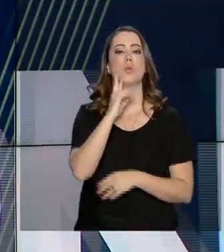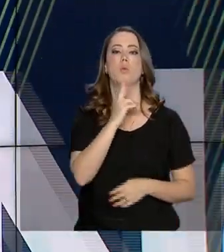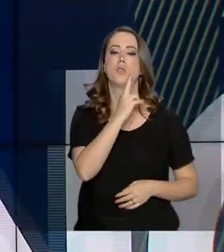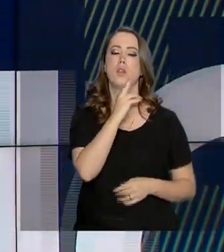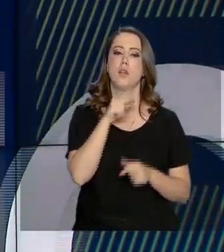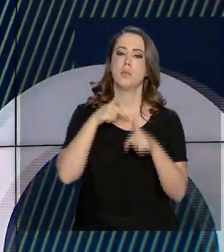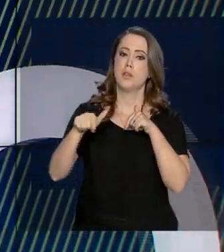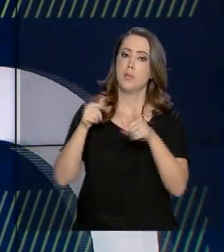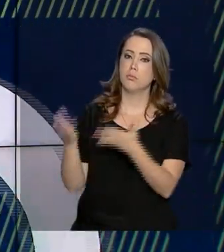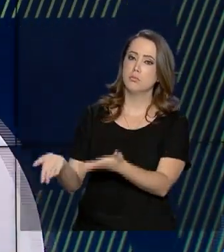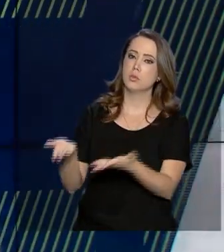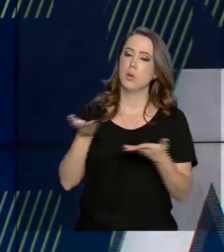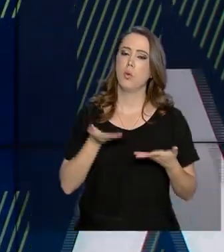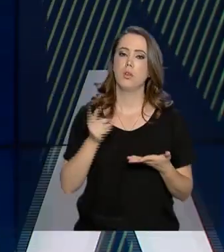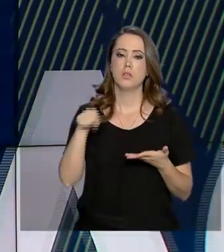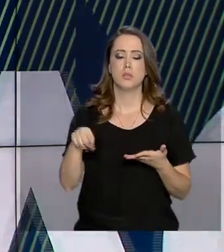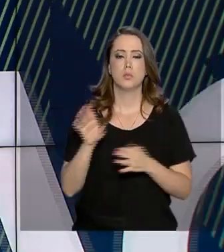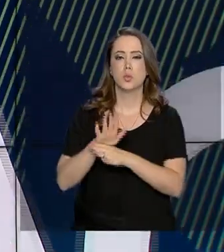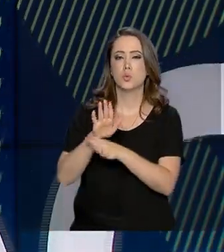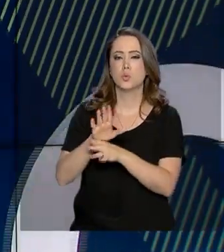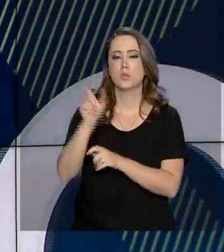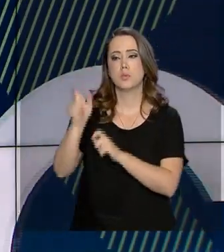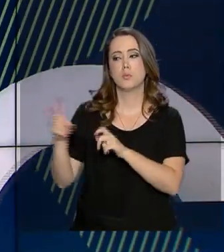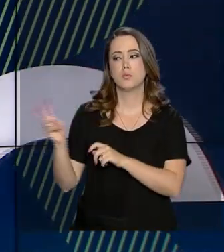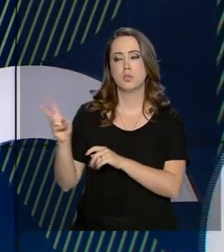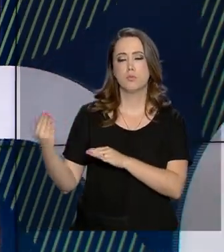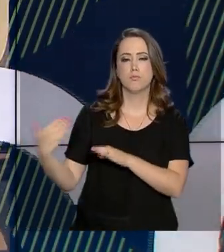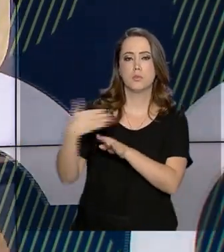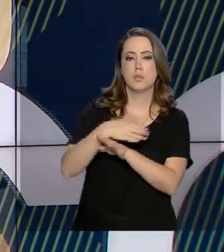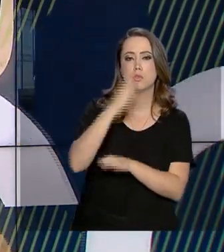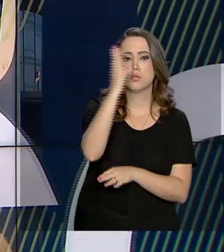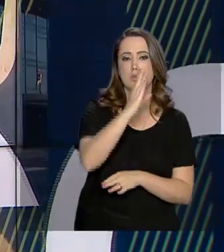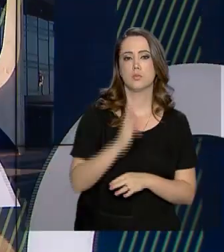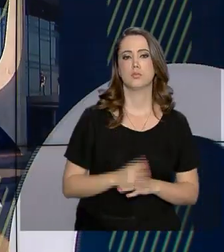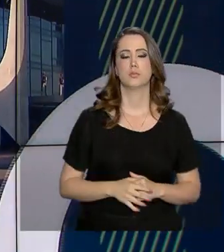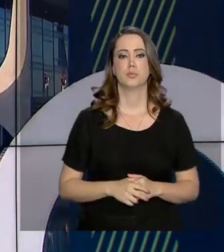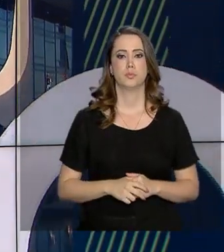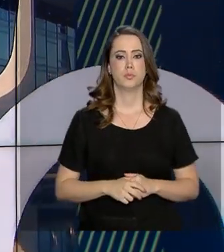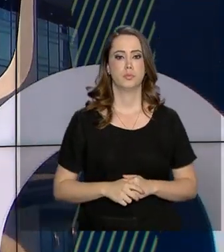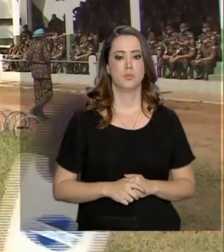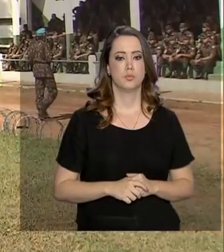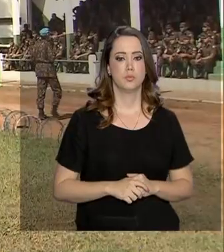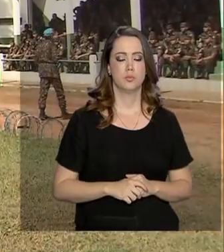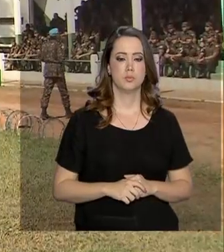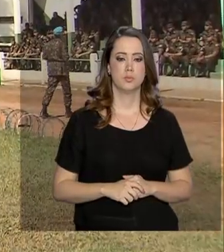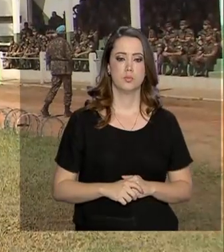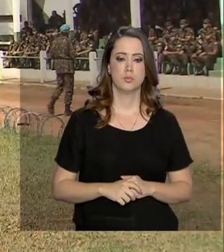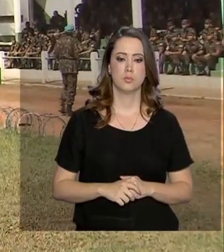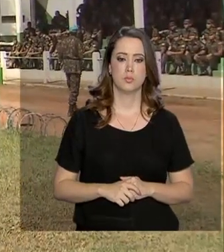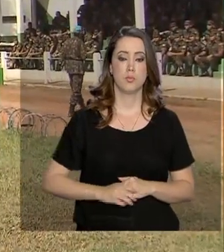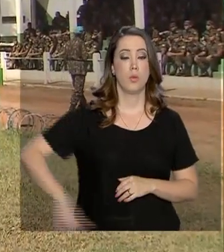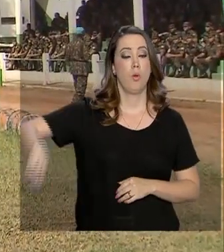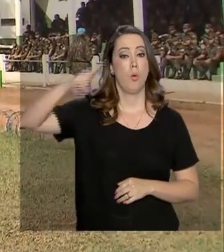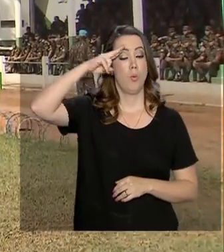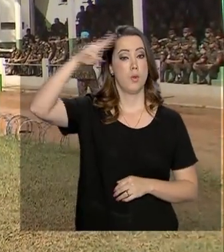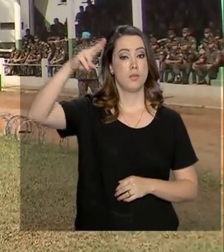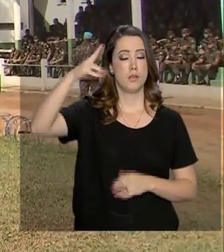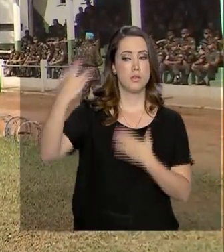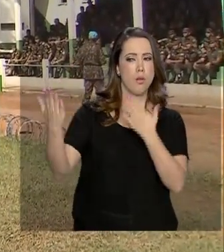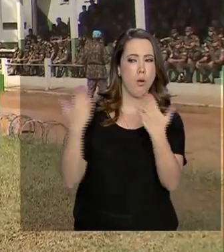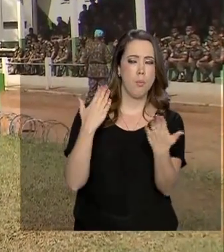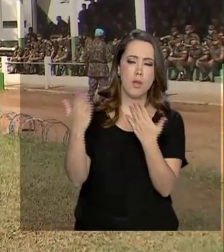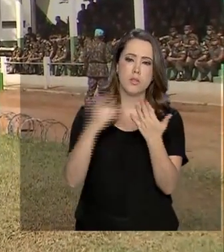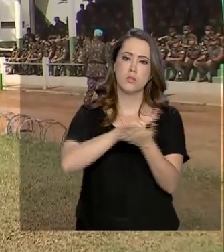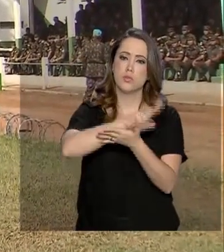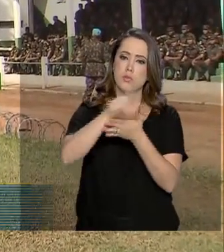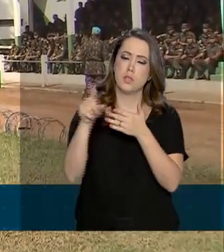Acolhida, que dá apoio e suporte aos venezuelanos que chegam pela fronteira. O Exército está simulando aqui